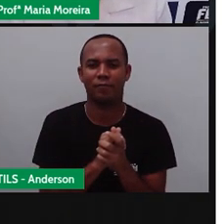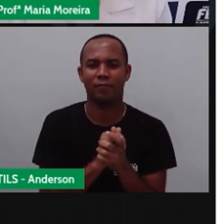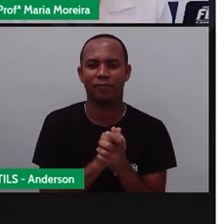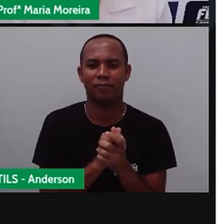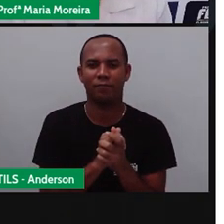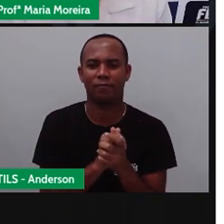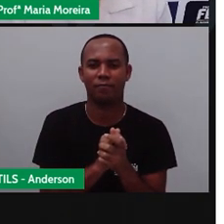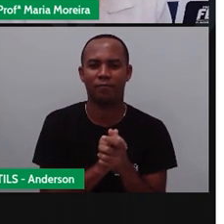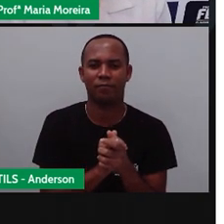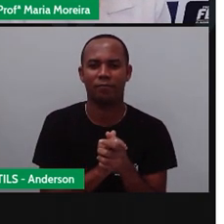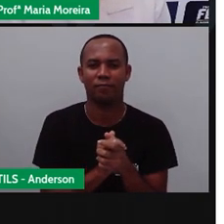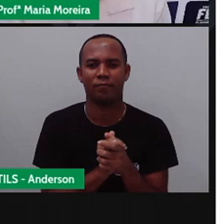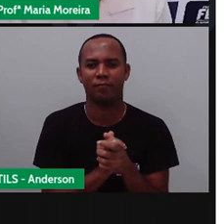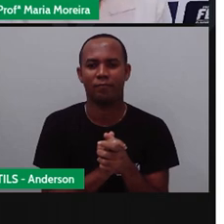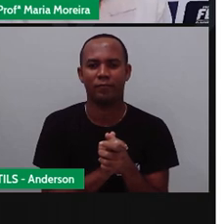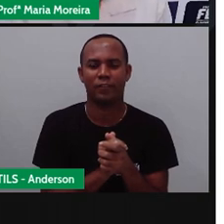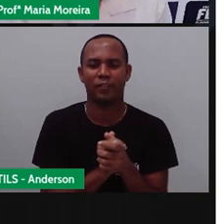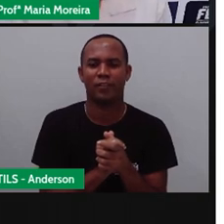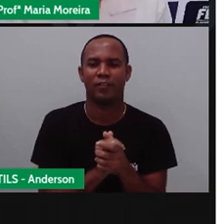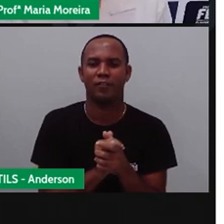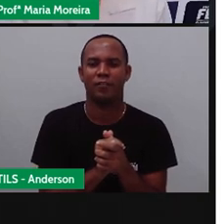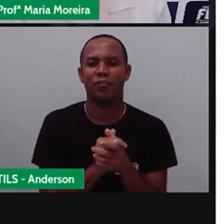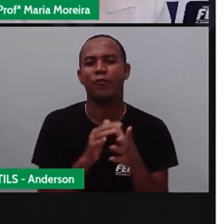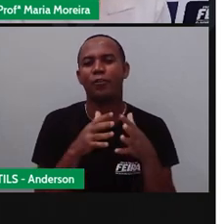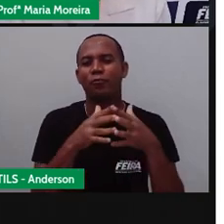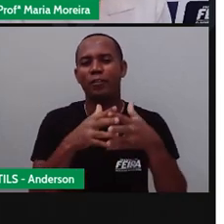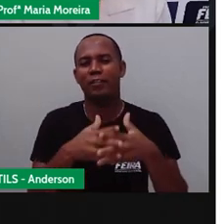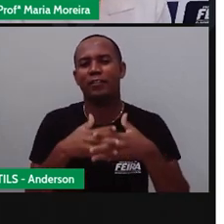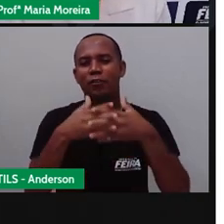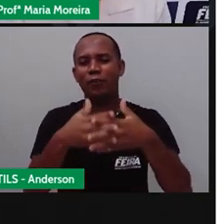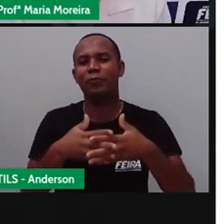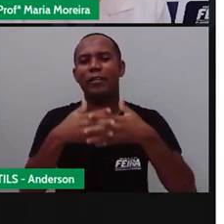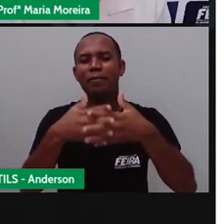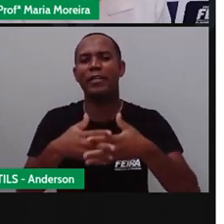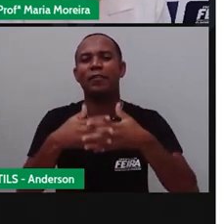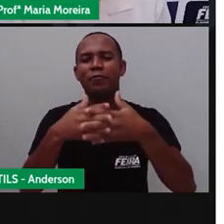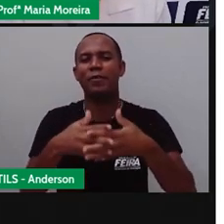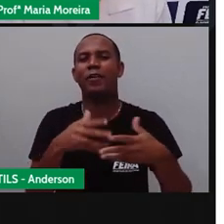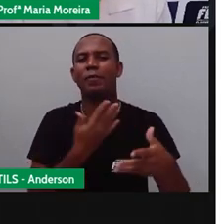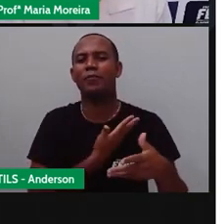Né? A pró não. É porque assim, aqui só tem gente chique, né? Ah,